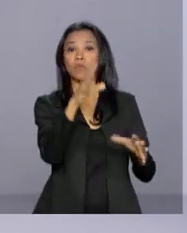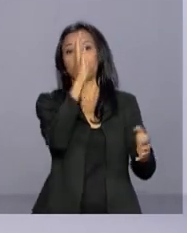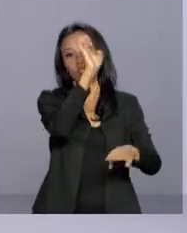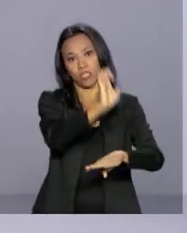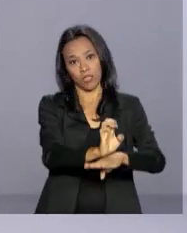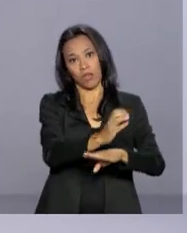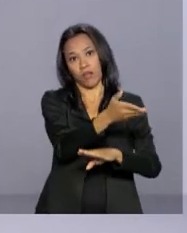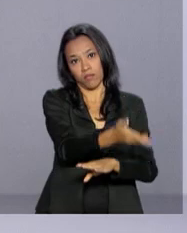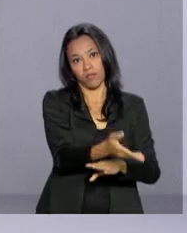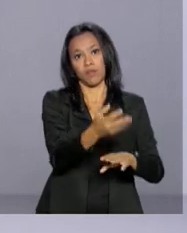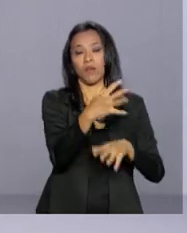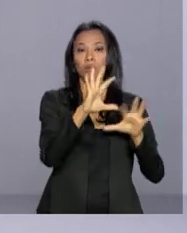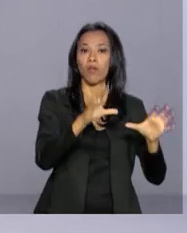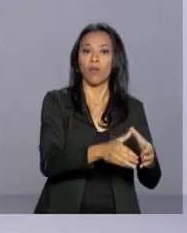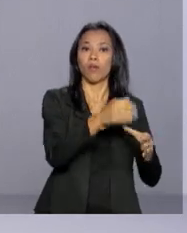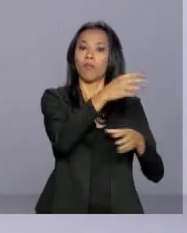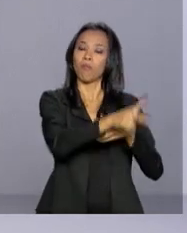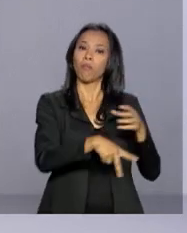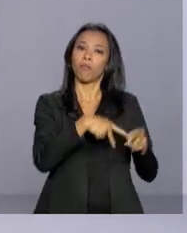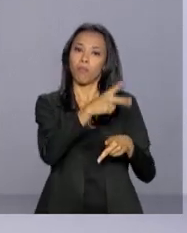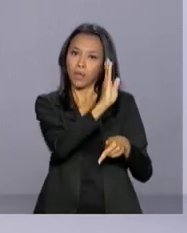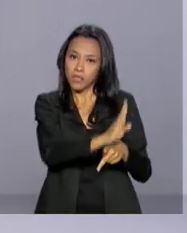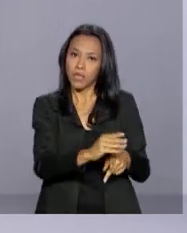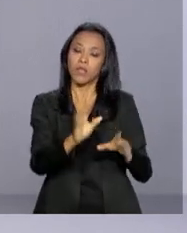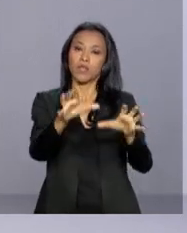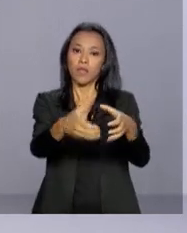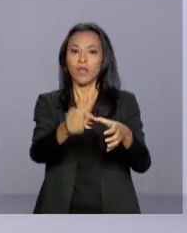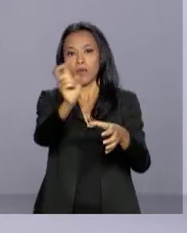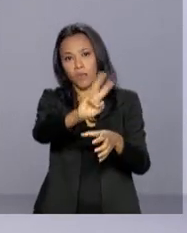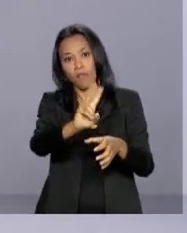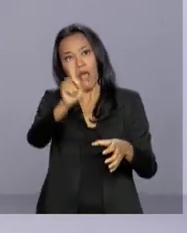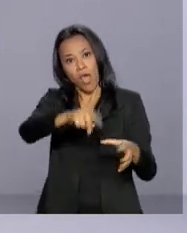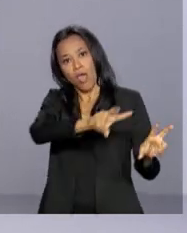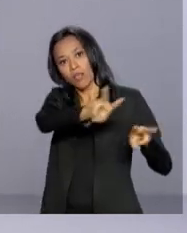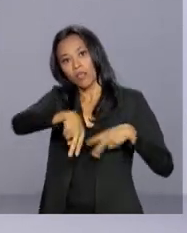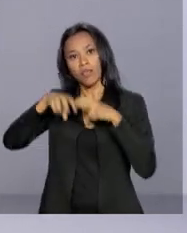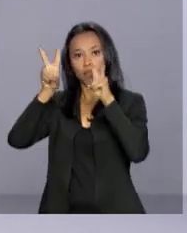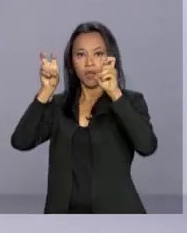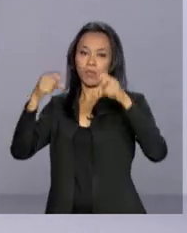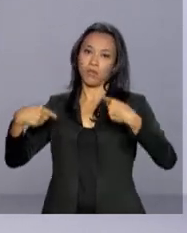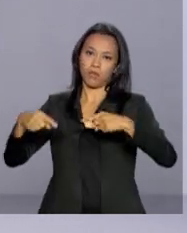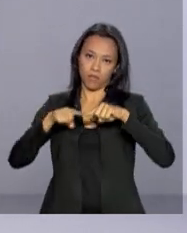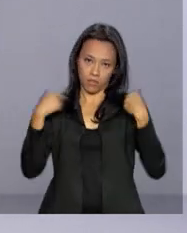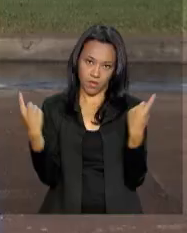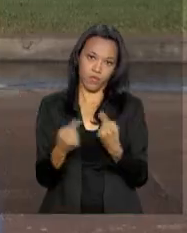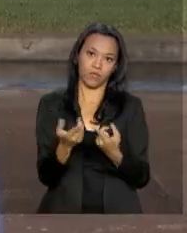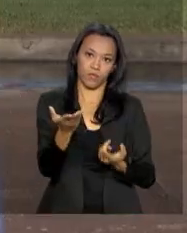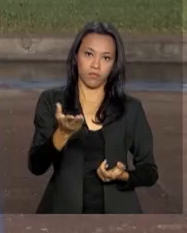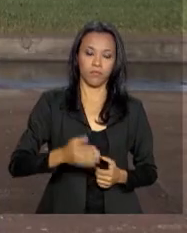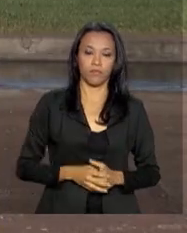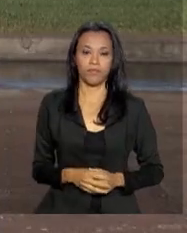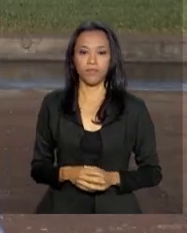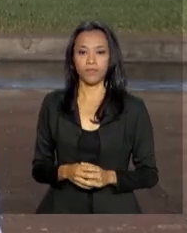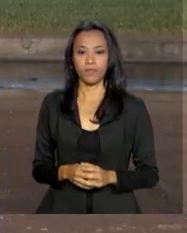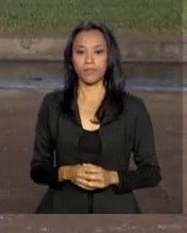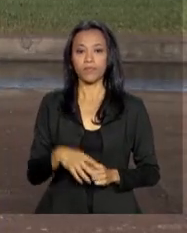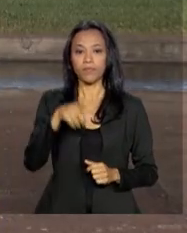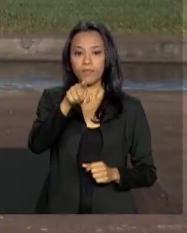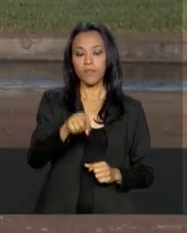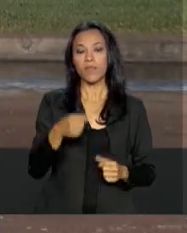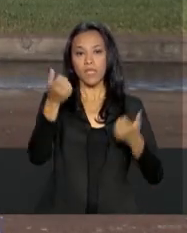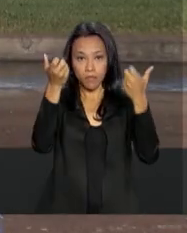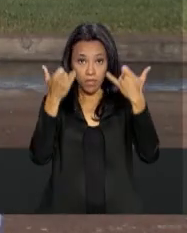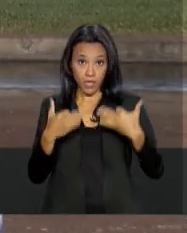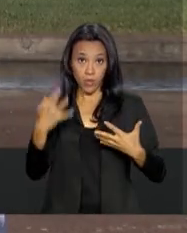Roraima foram tema de uma reunião neste fim de semana entre o presidente Michel Temer e ministros. O presidente